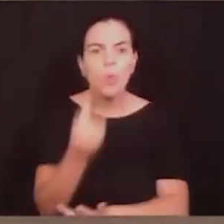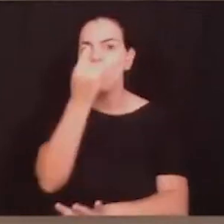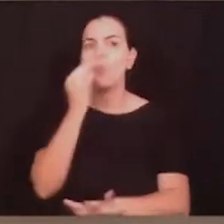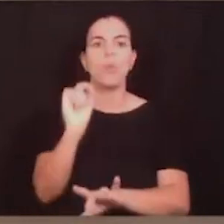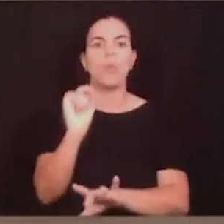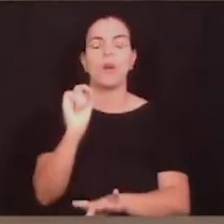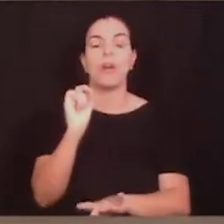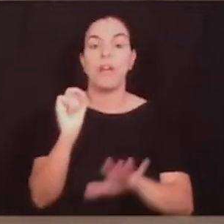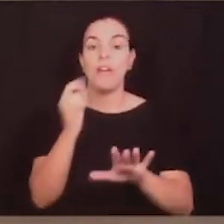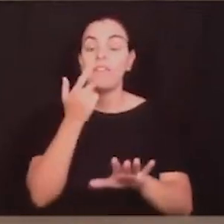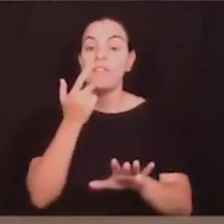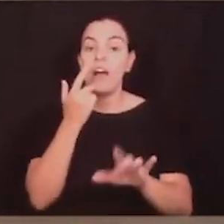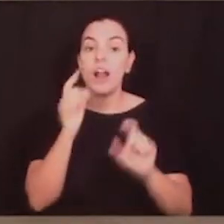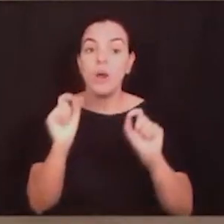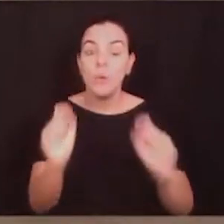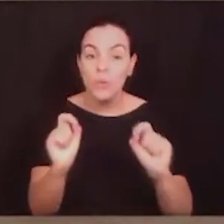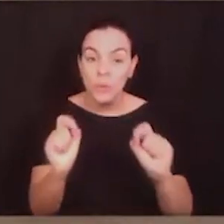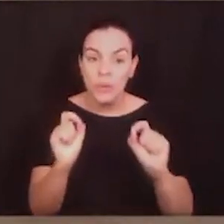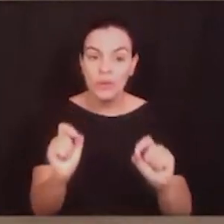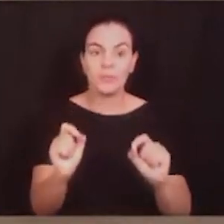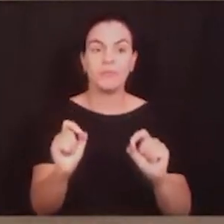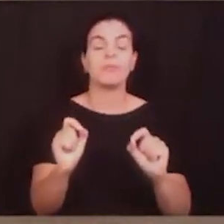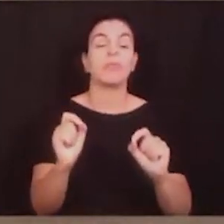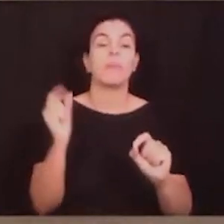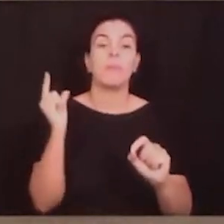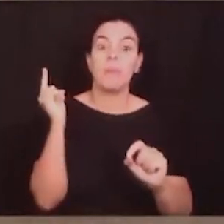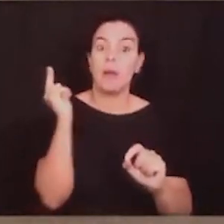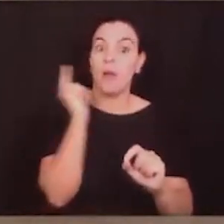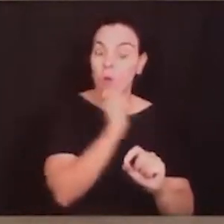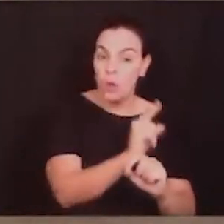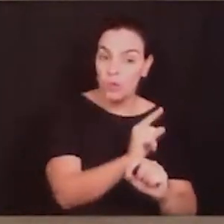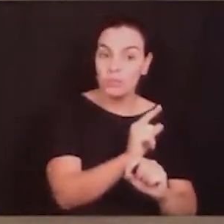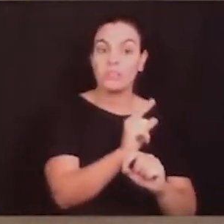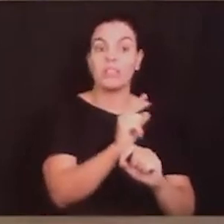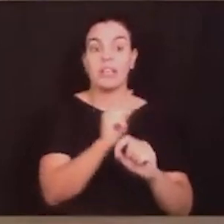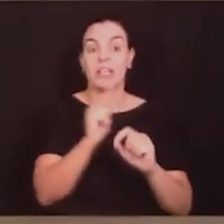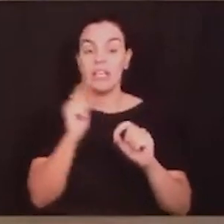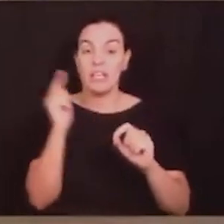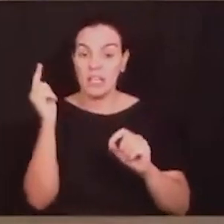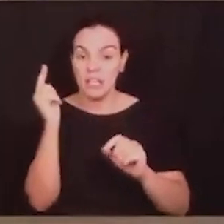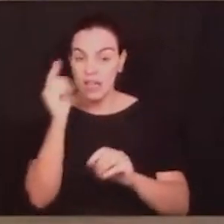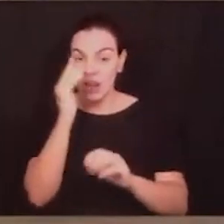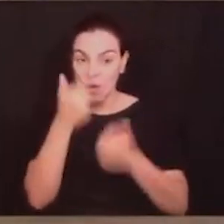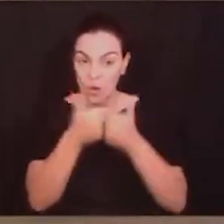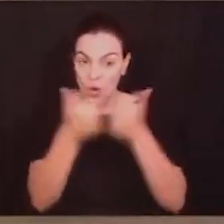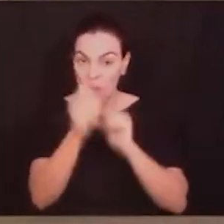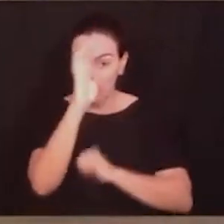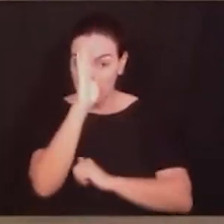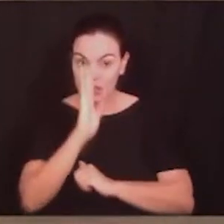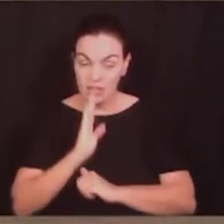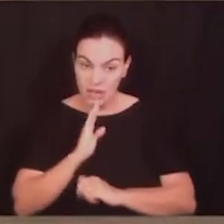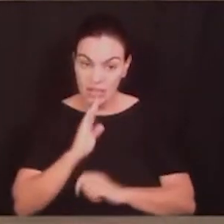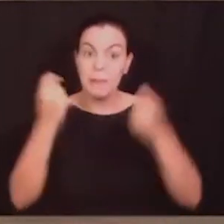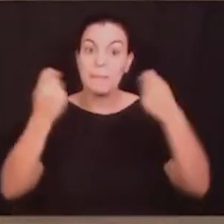perspectiva de que para o caminhar no sentido da tarifa zero requer, em princípio, rebaixar